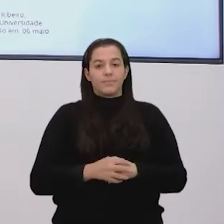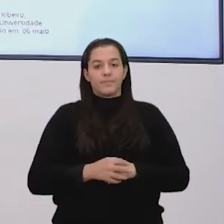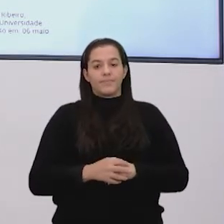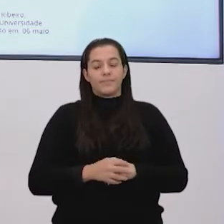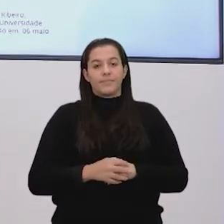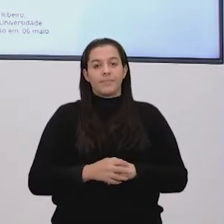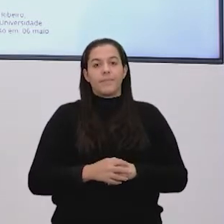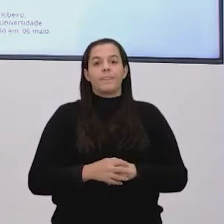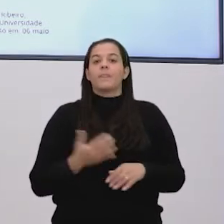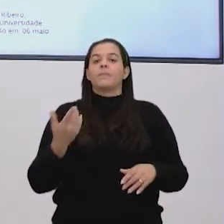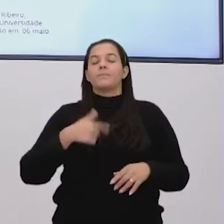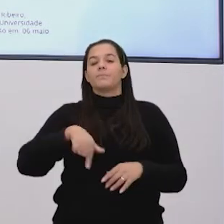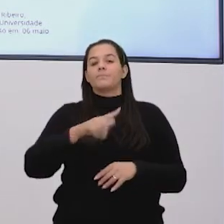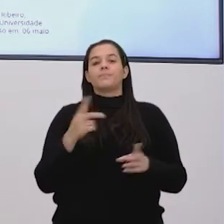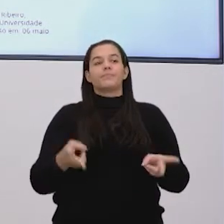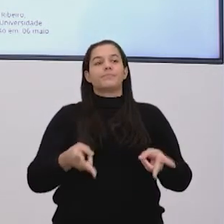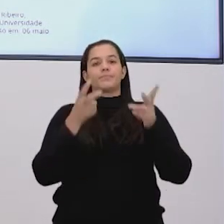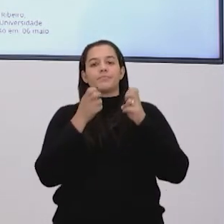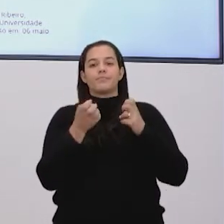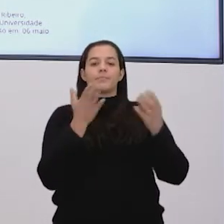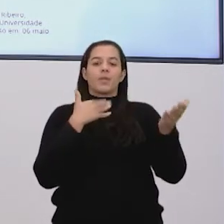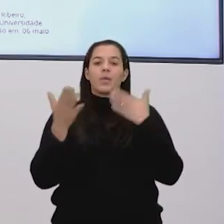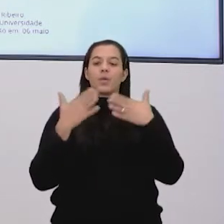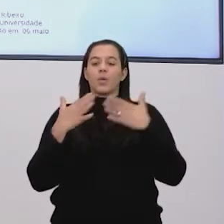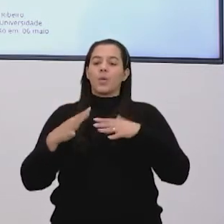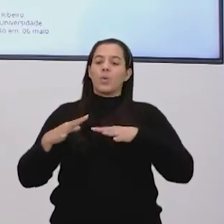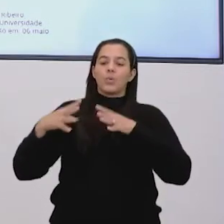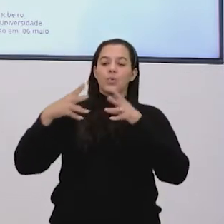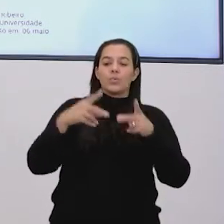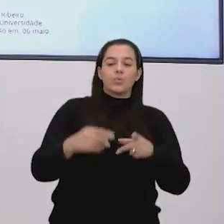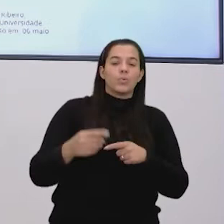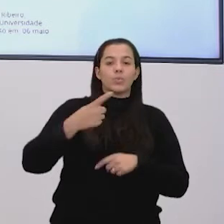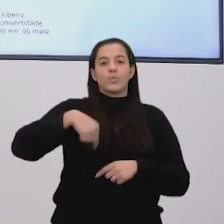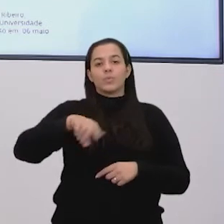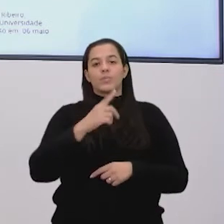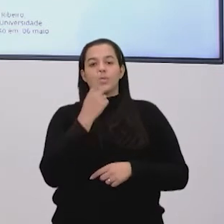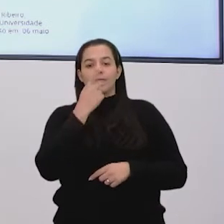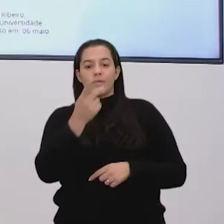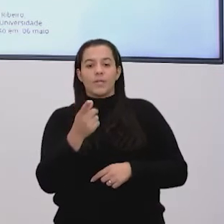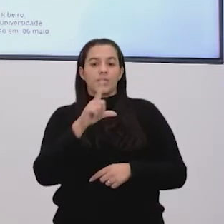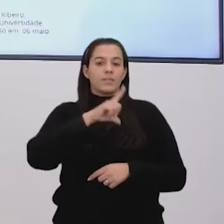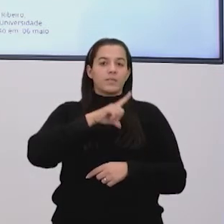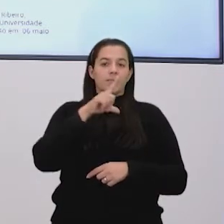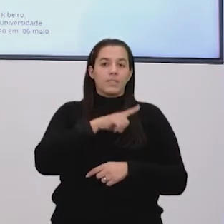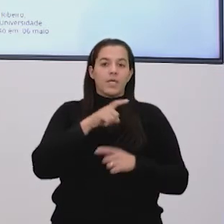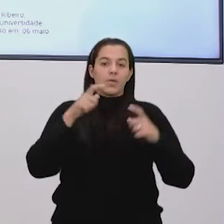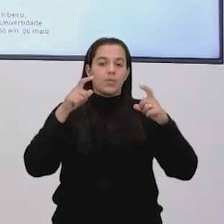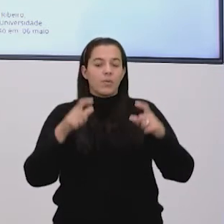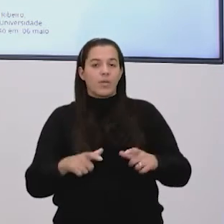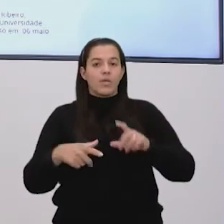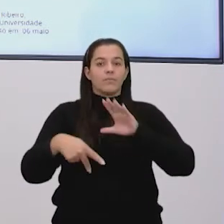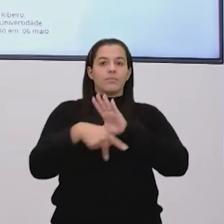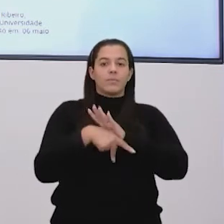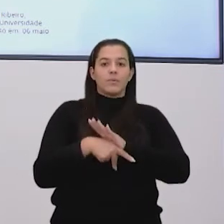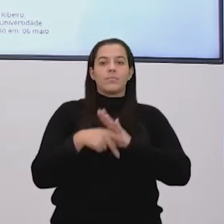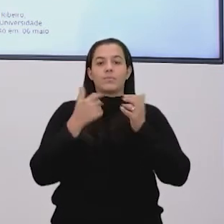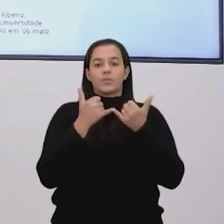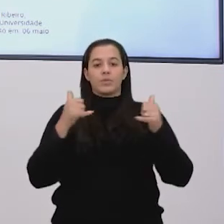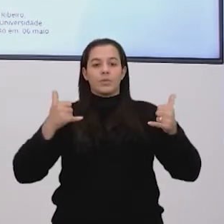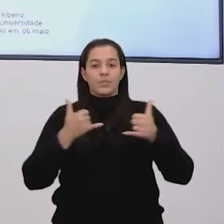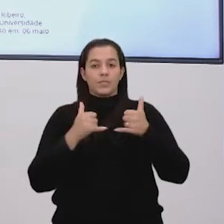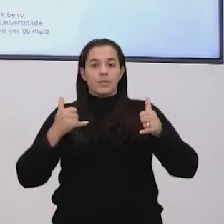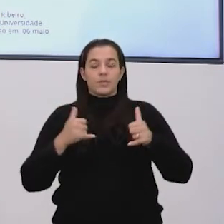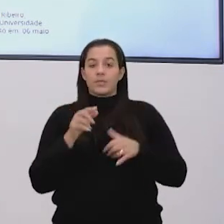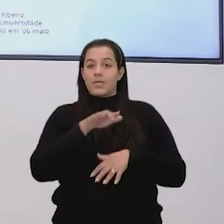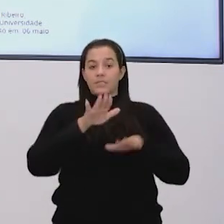percebe que a discussão toda está em torno de você ter fontes energéticas que algumas vezes você